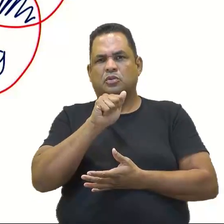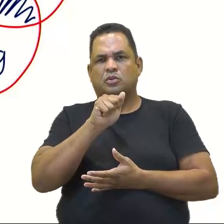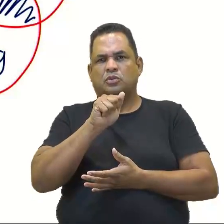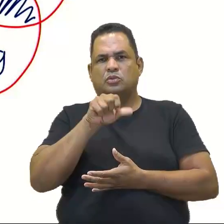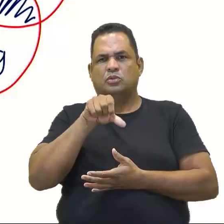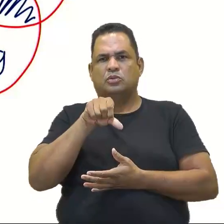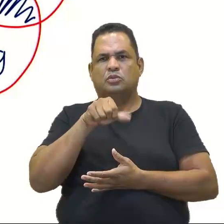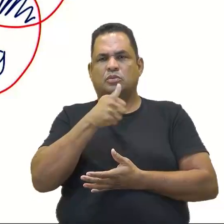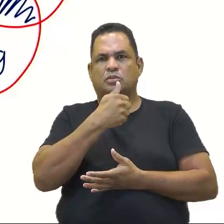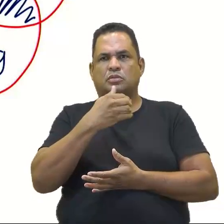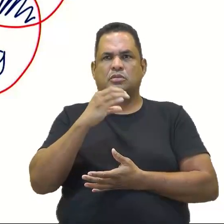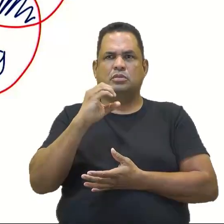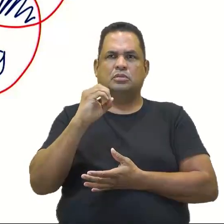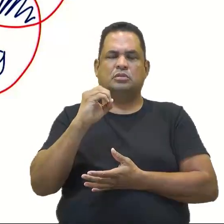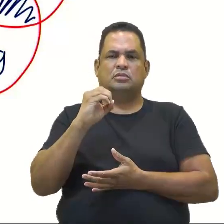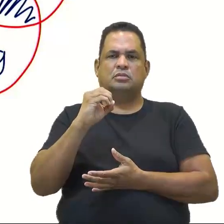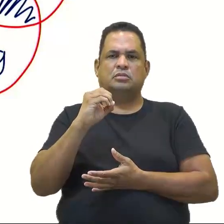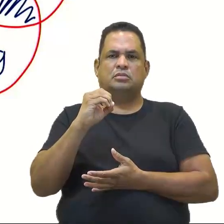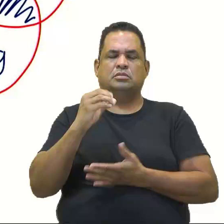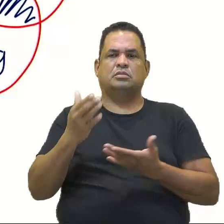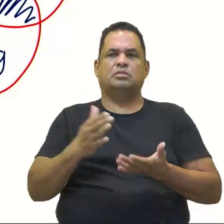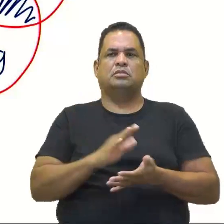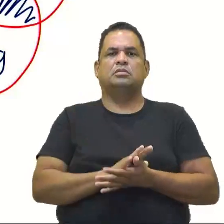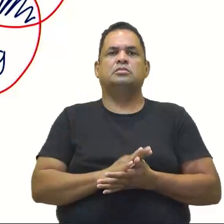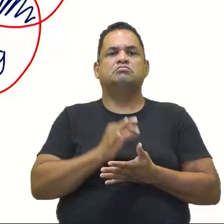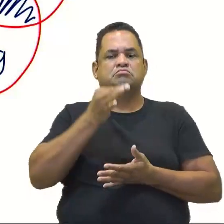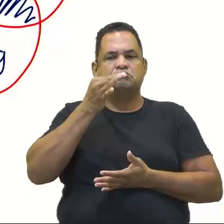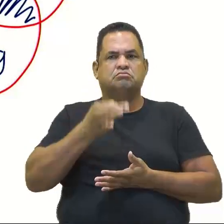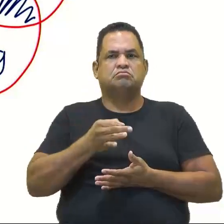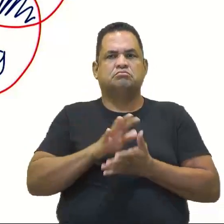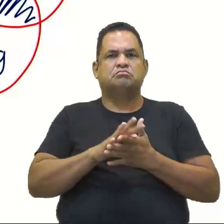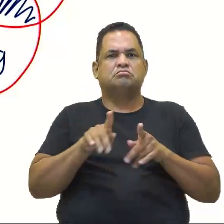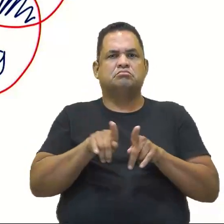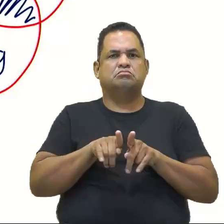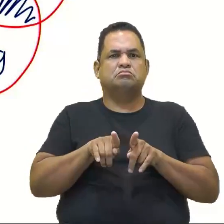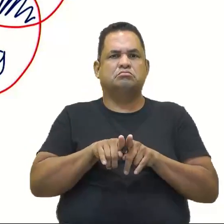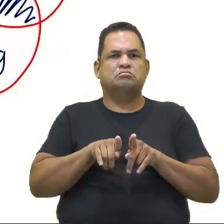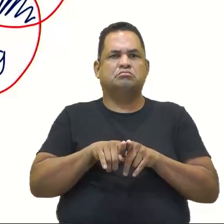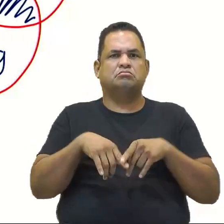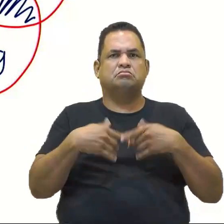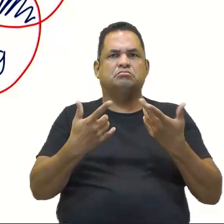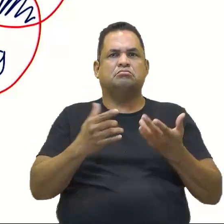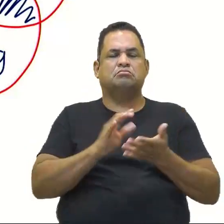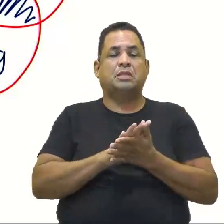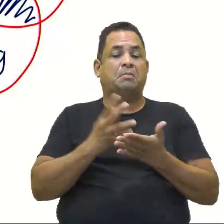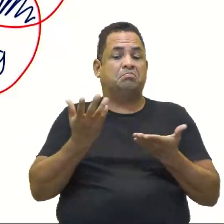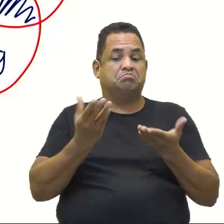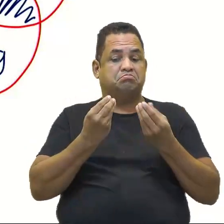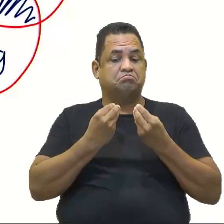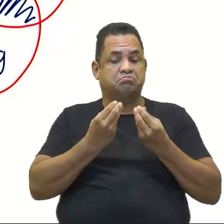8, 9 e 10. Tá certo também. Tá pedindo a incorreta.